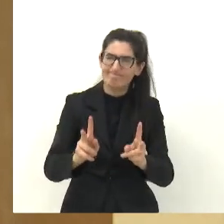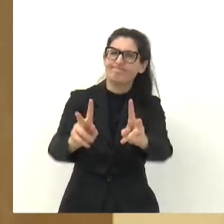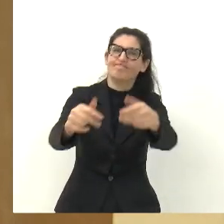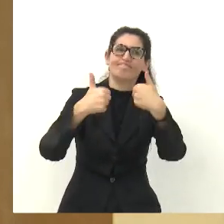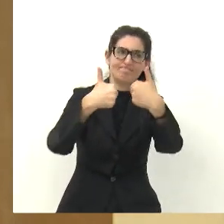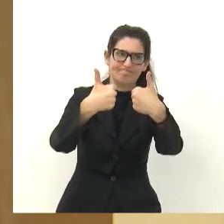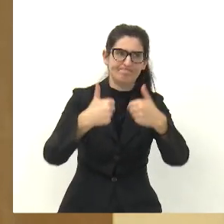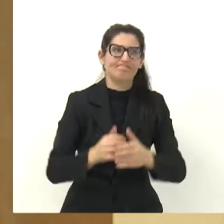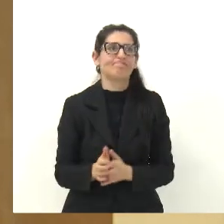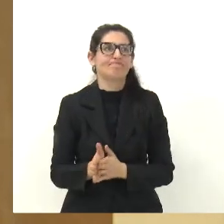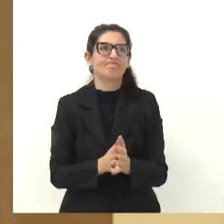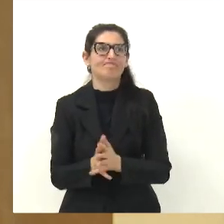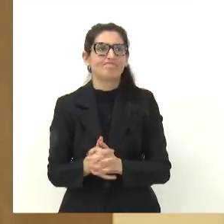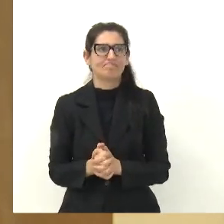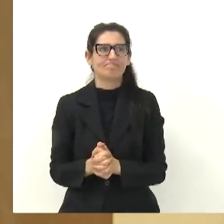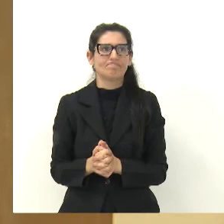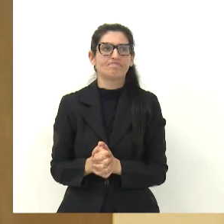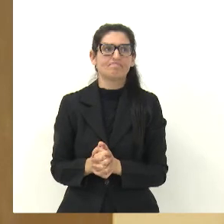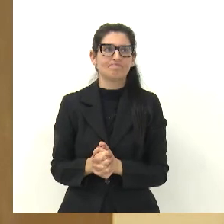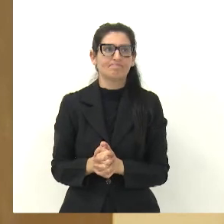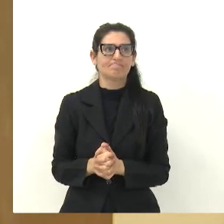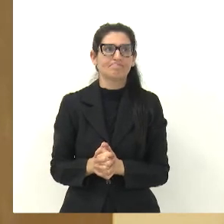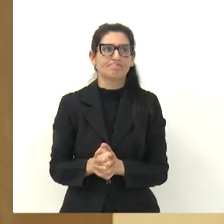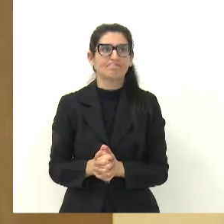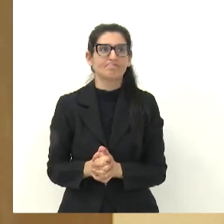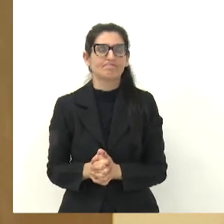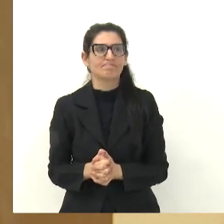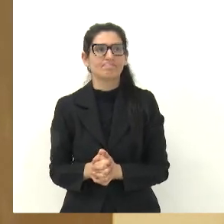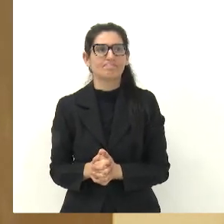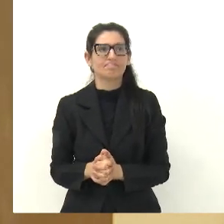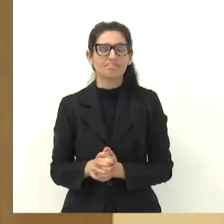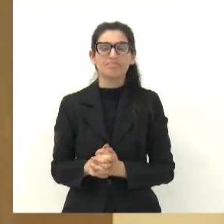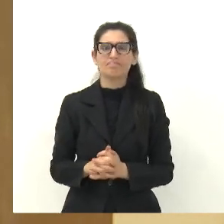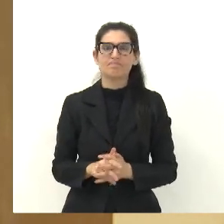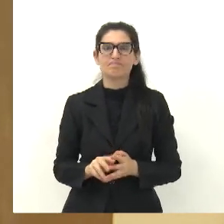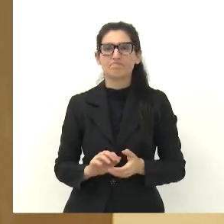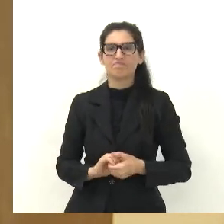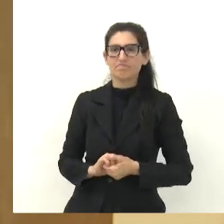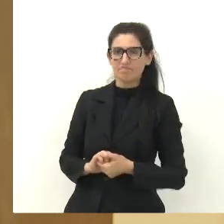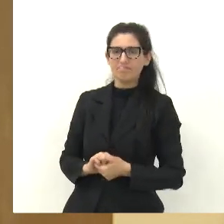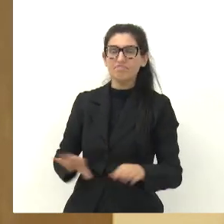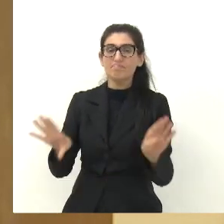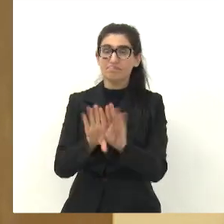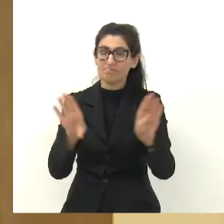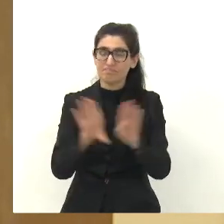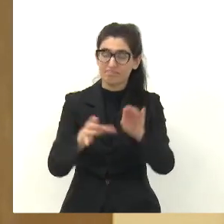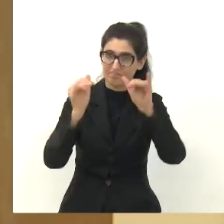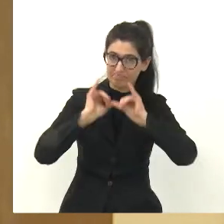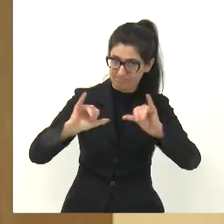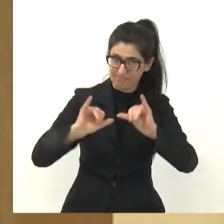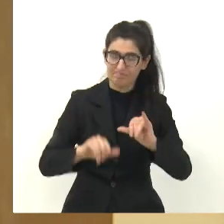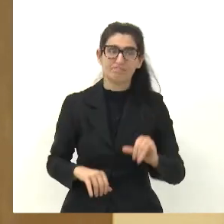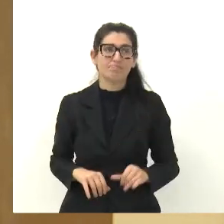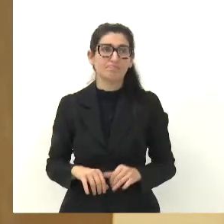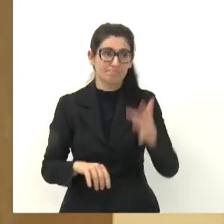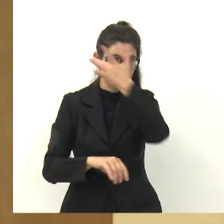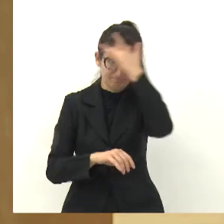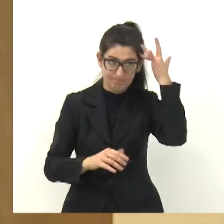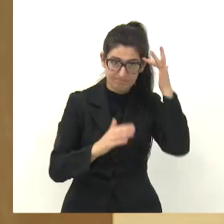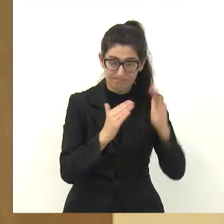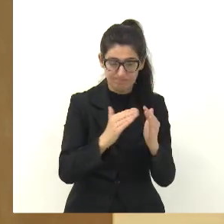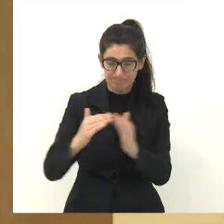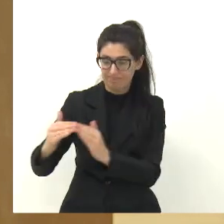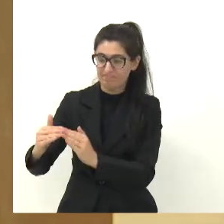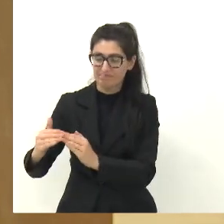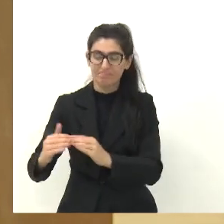bem aqui da mobilidade urbana, não estarmos cobrando vocês aqui. E quero também aqui dizer para os moradores lá do Pagador Andrade,